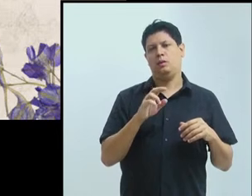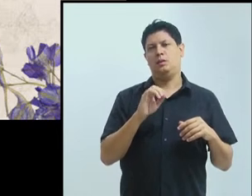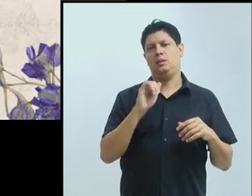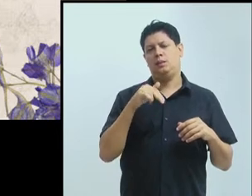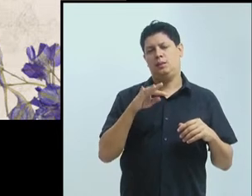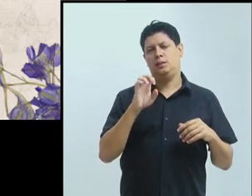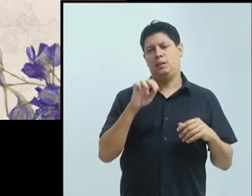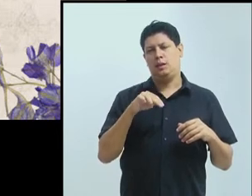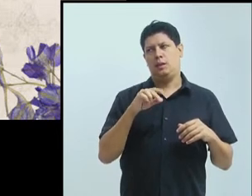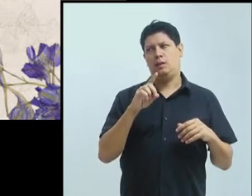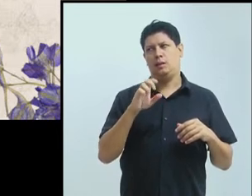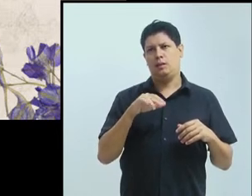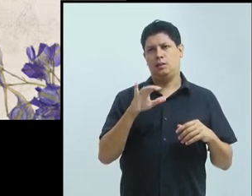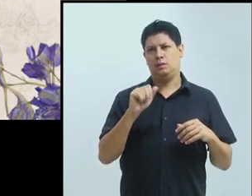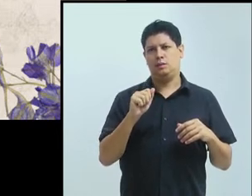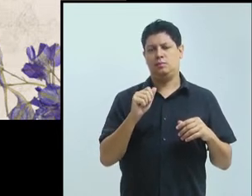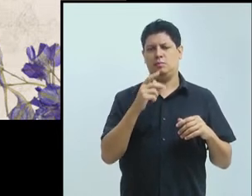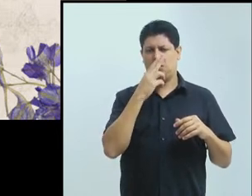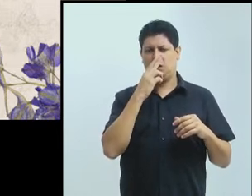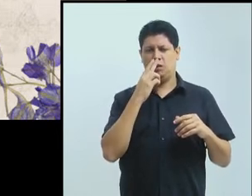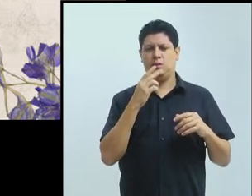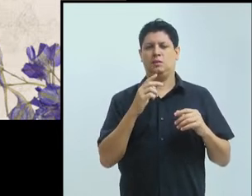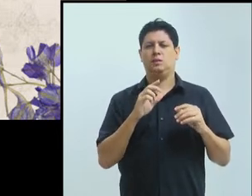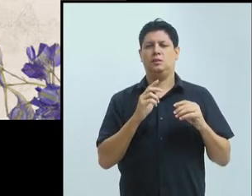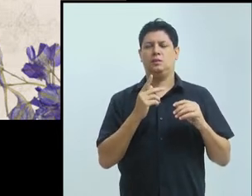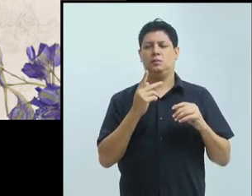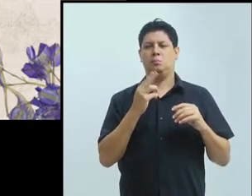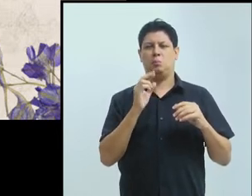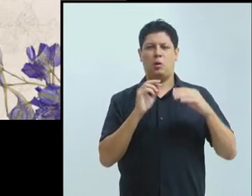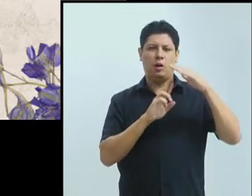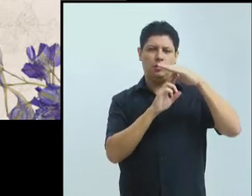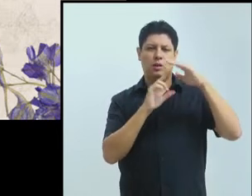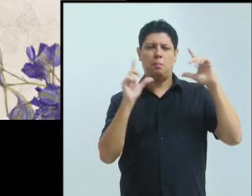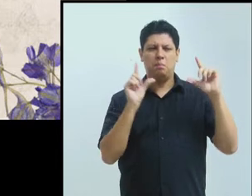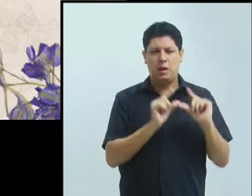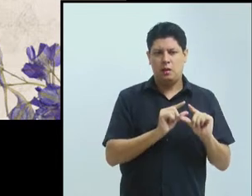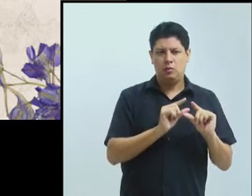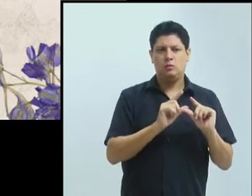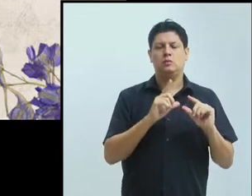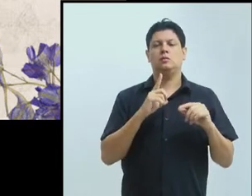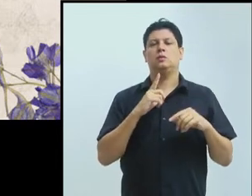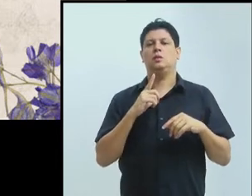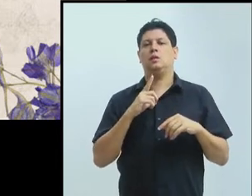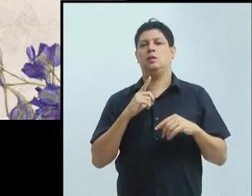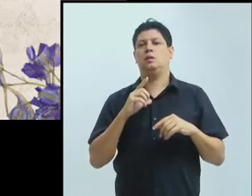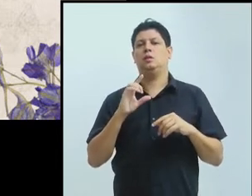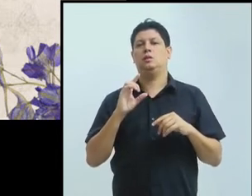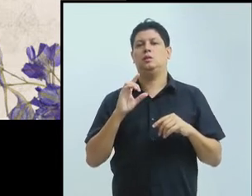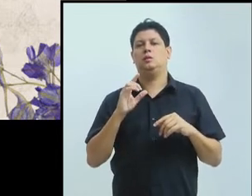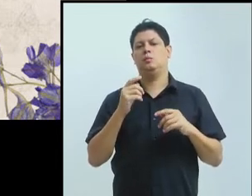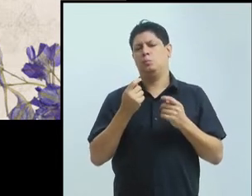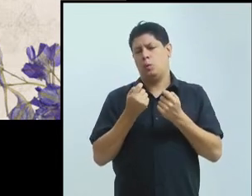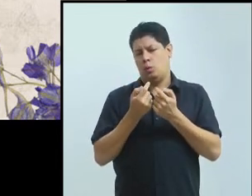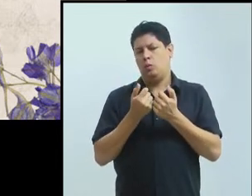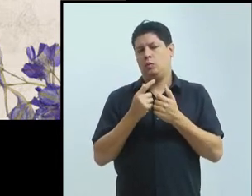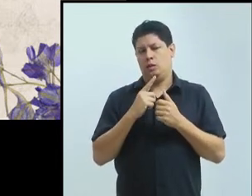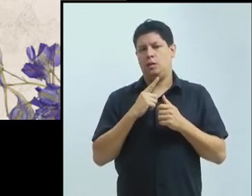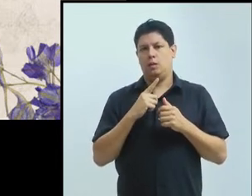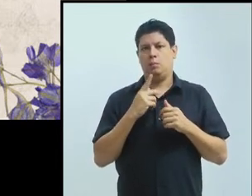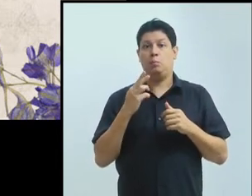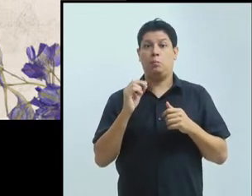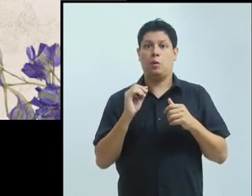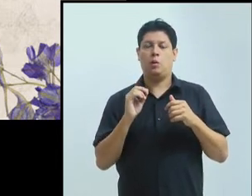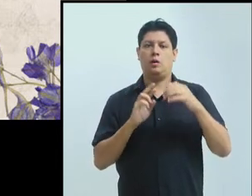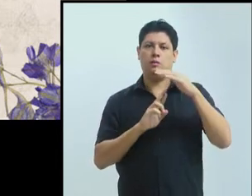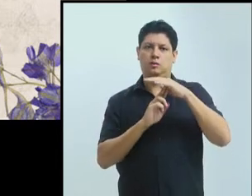responderam à enquete, possuem pró-reitoria. Bom, a disponibilização de estrutura para a internacionalização,